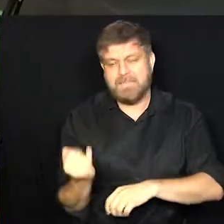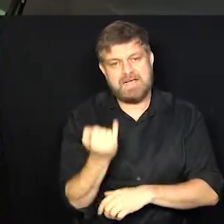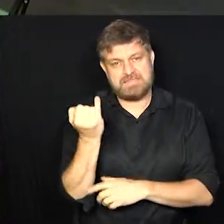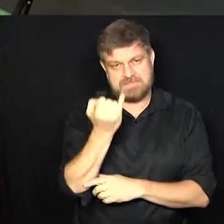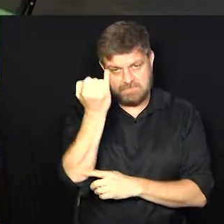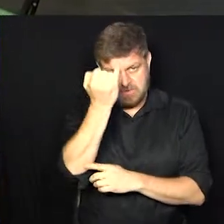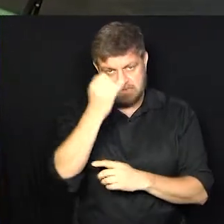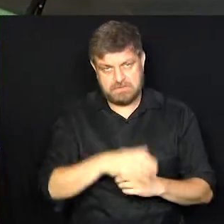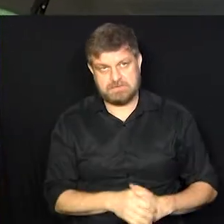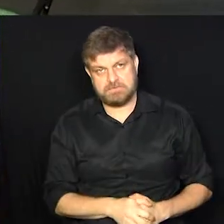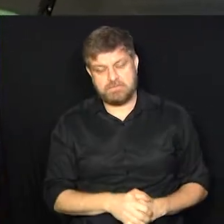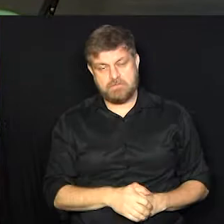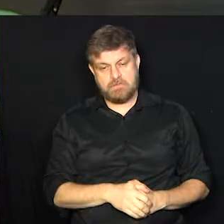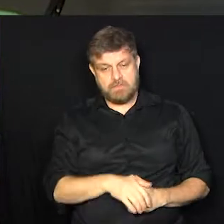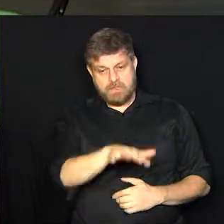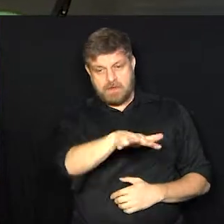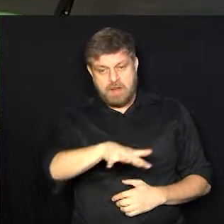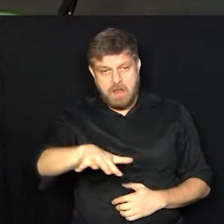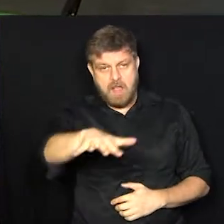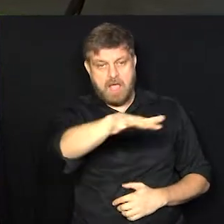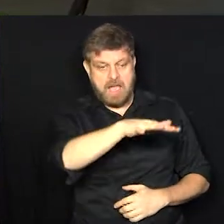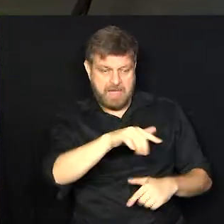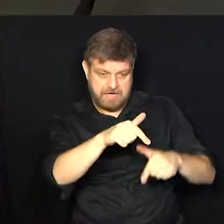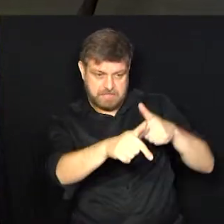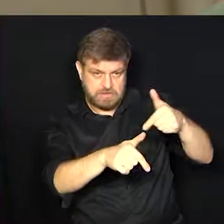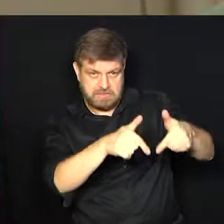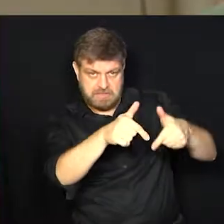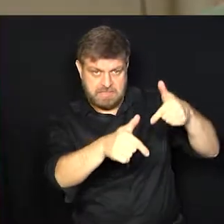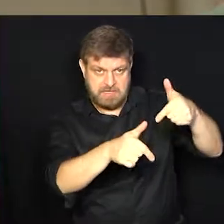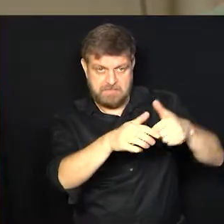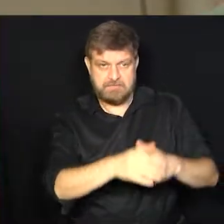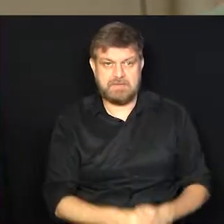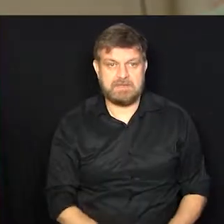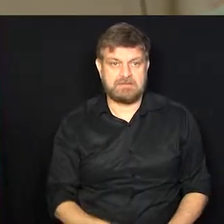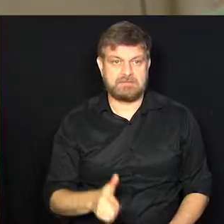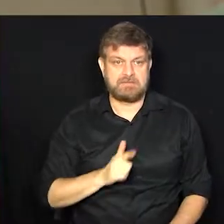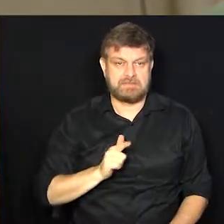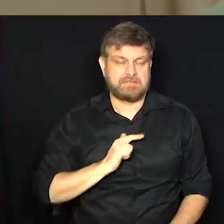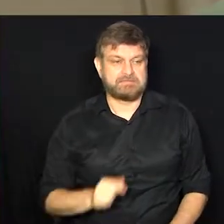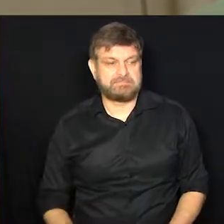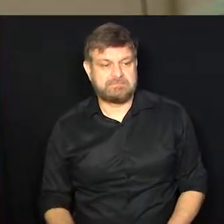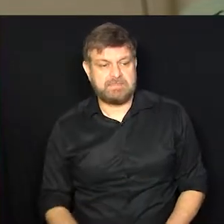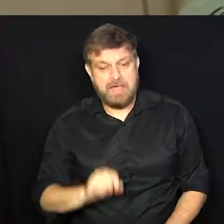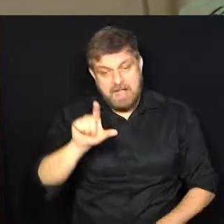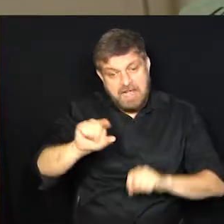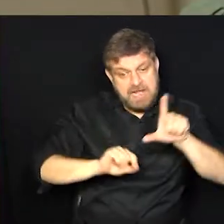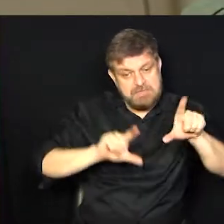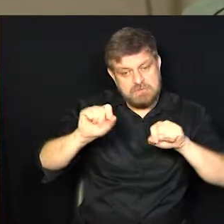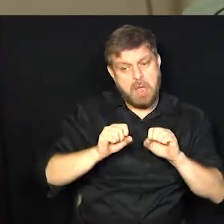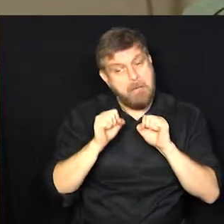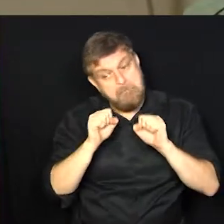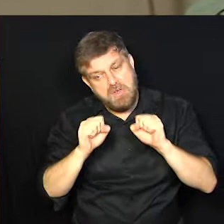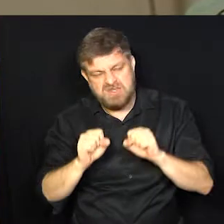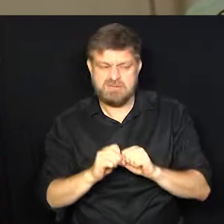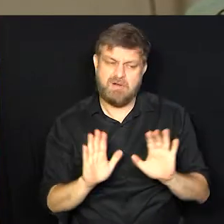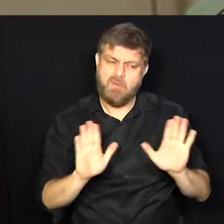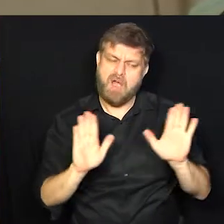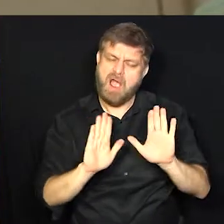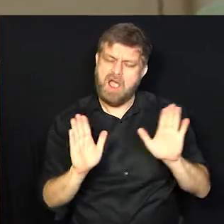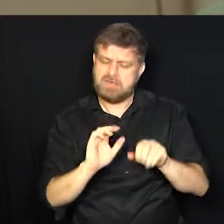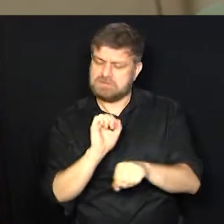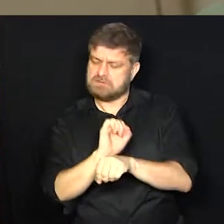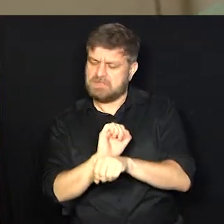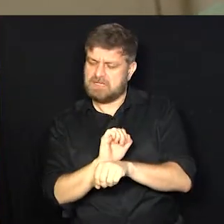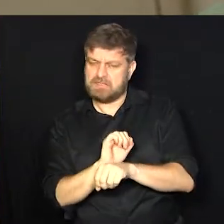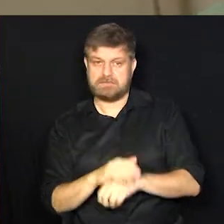assim, o mercado... O nosso ramo é um ramo supérfluo. Então, assim, muitas